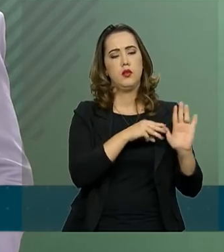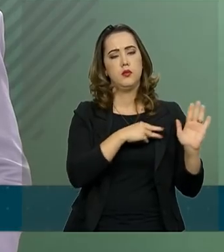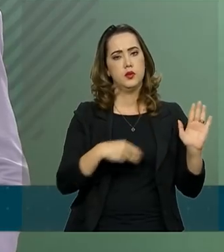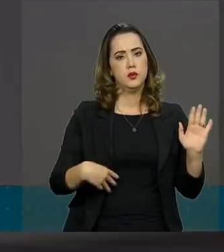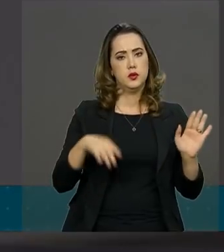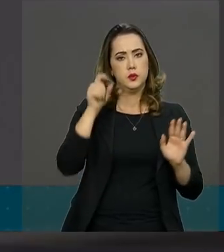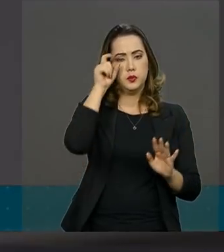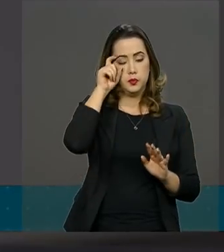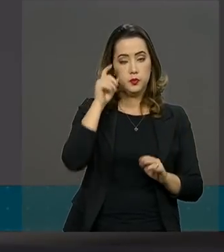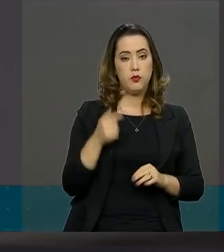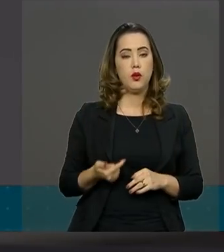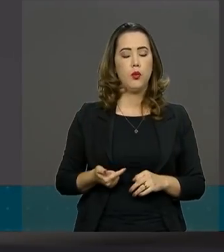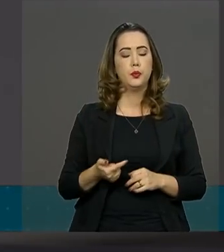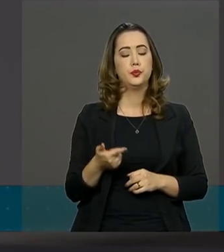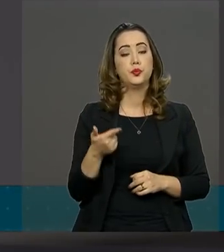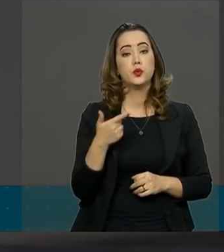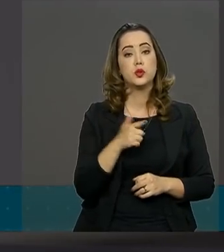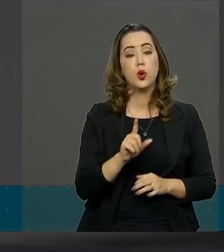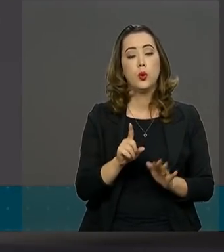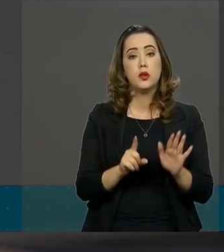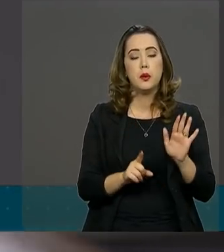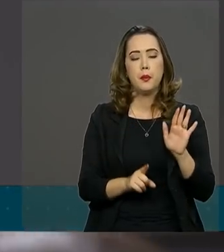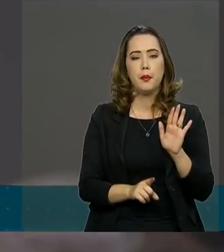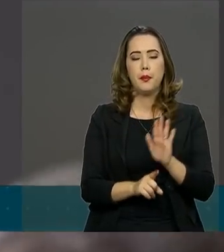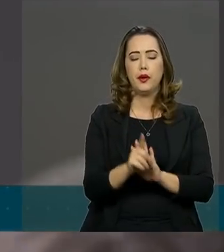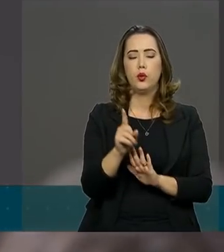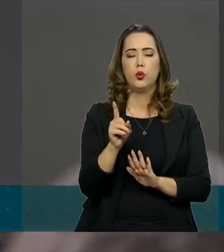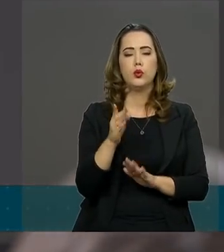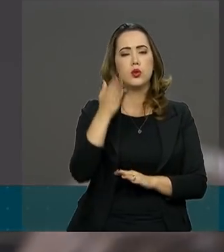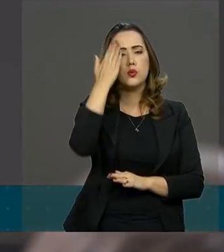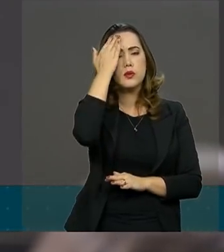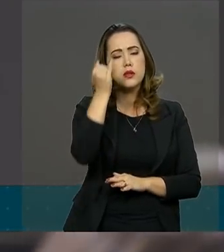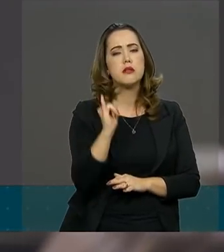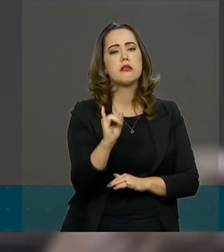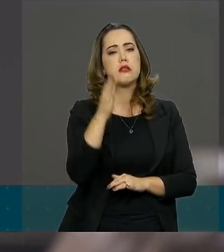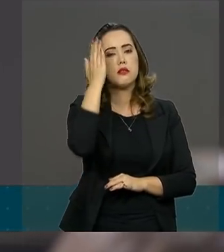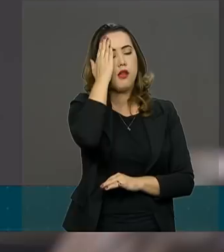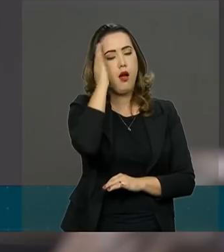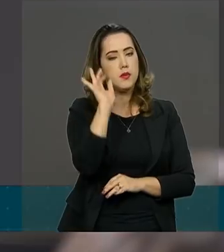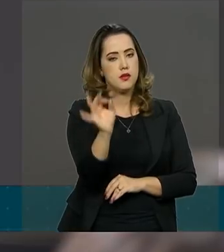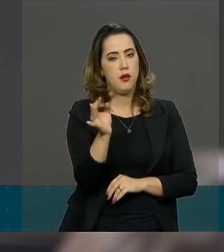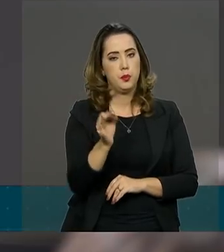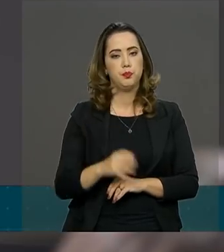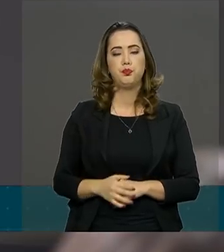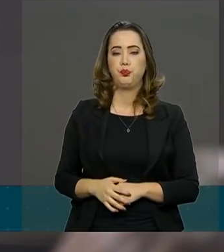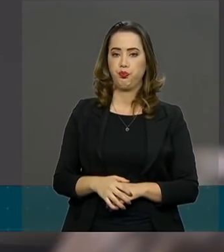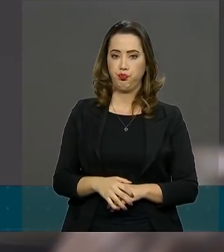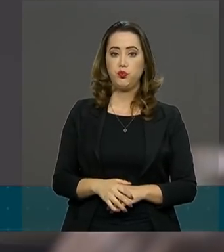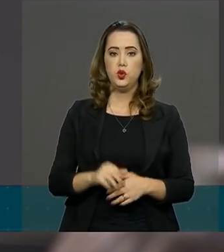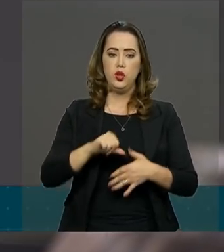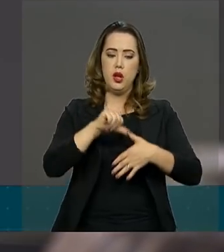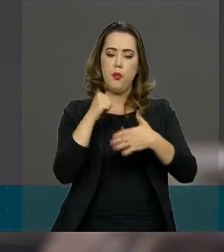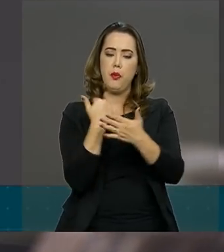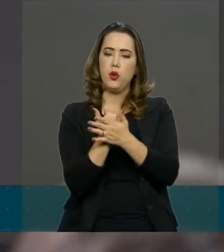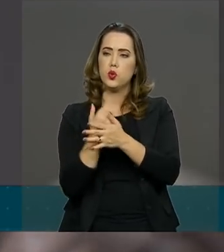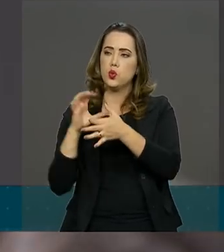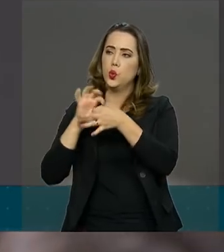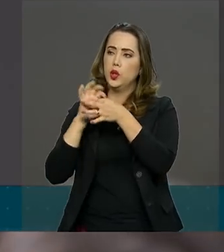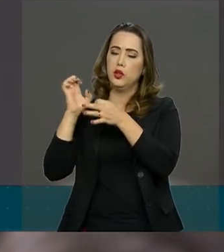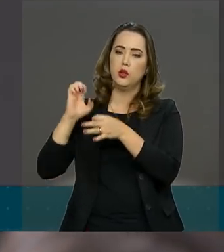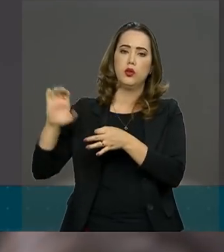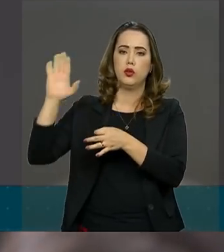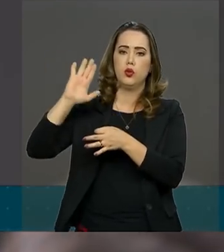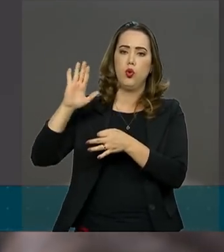Guedes. E outra pergunta, General. Não sei se o senhor tem essa informação sobre o acordo entre o Mercosul e a União Europeia. Se